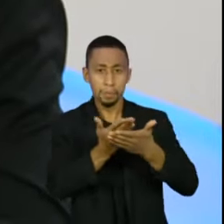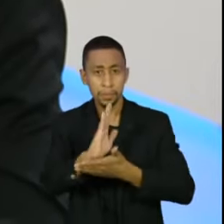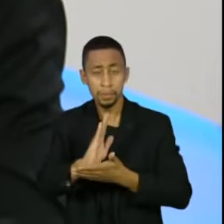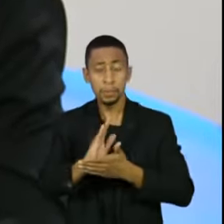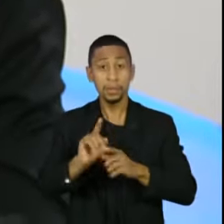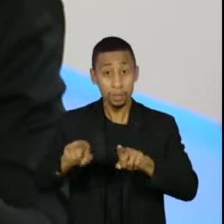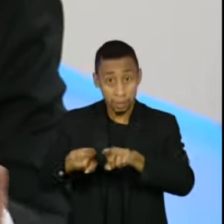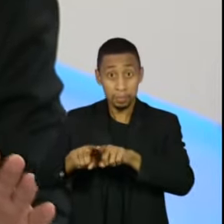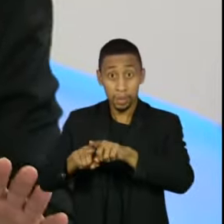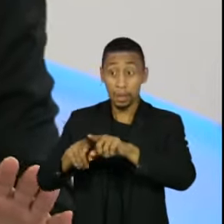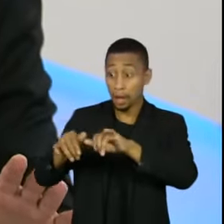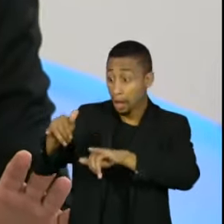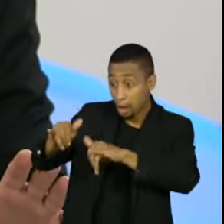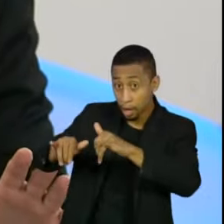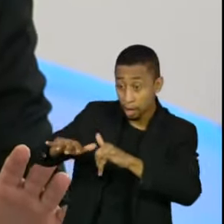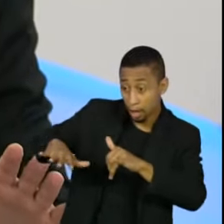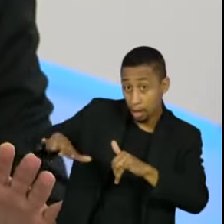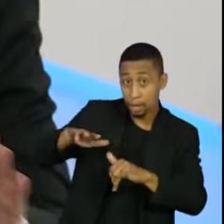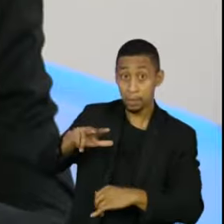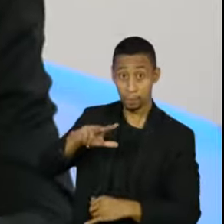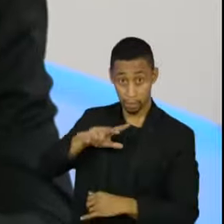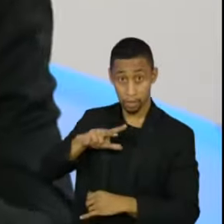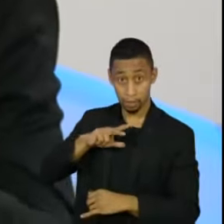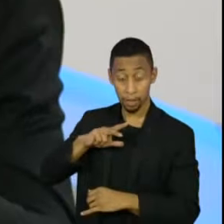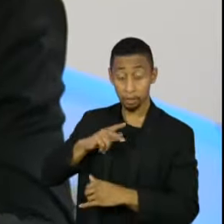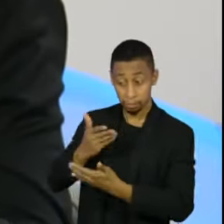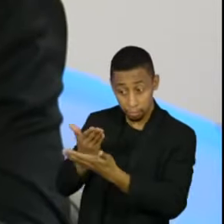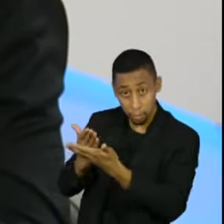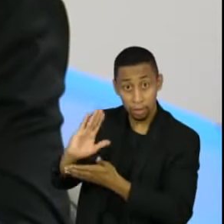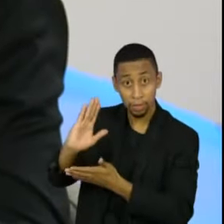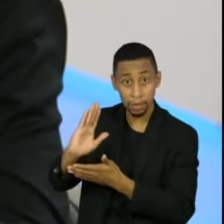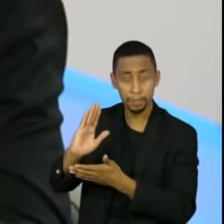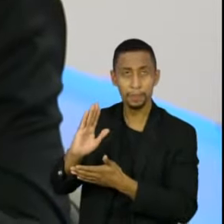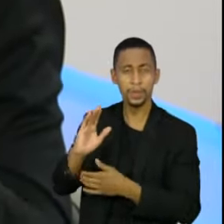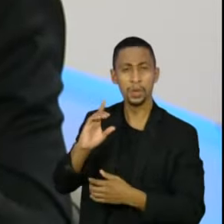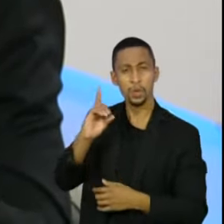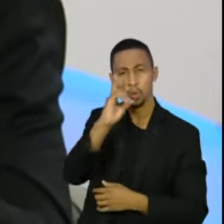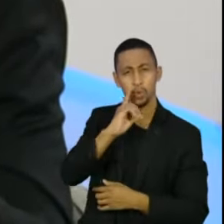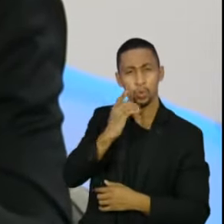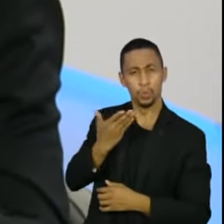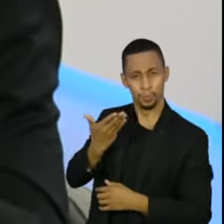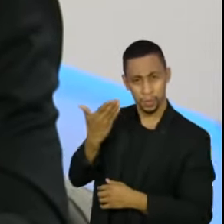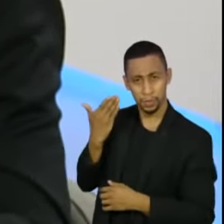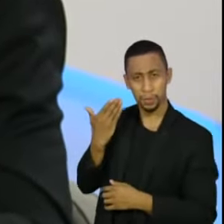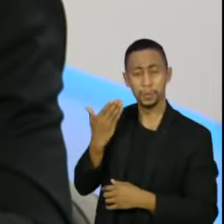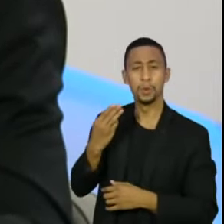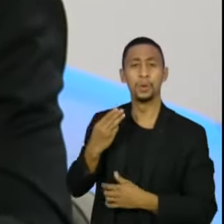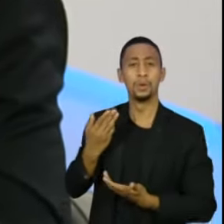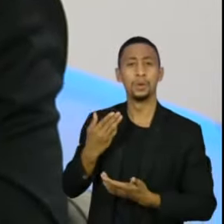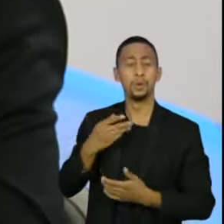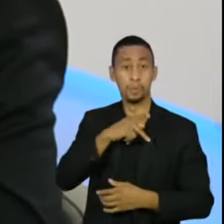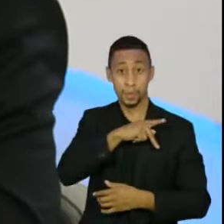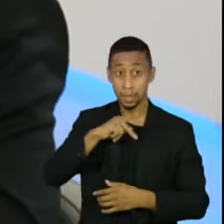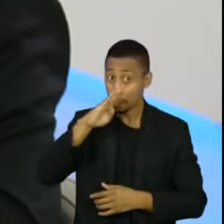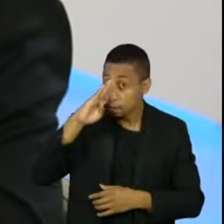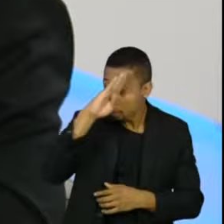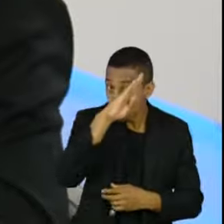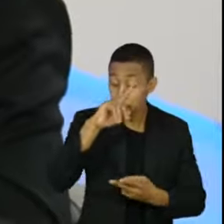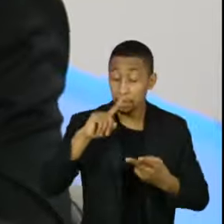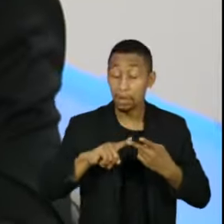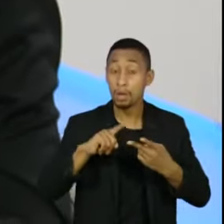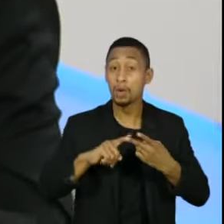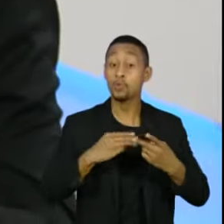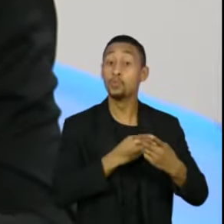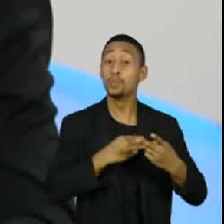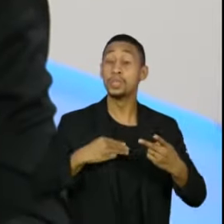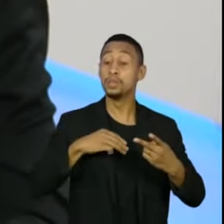privada, que me parece que nessa reunião de domingo, o Presidente da República e os ministros adotaram a ideia e a compreensão de que a iniciativa privada